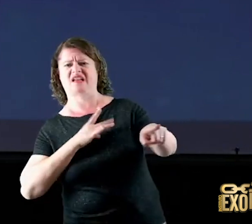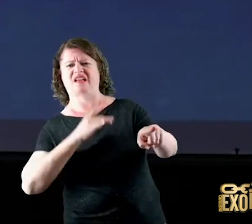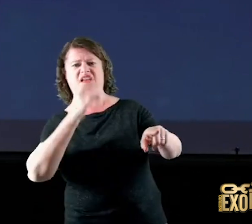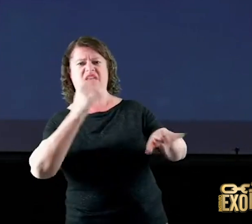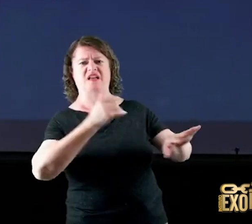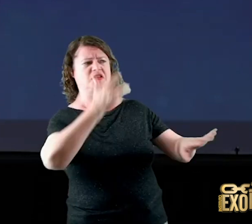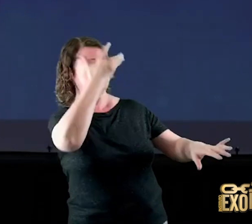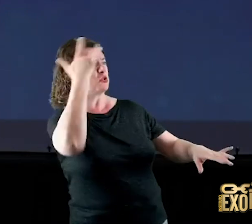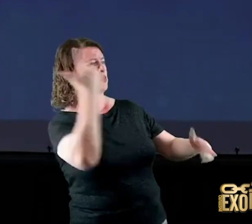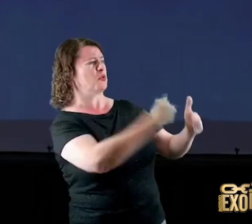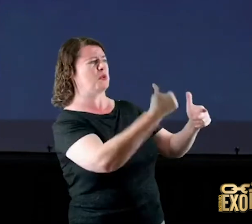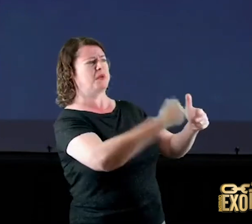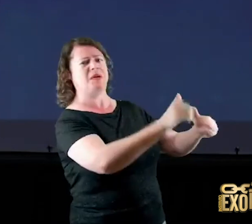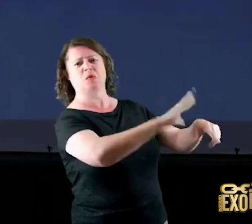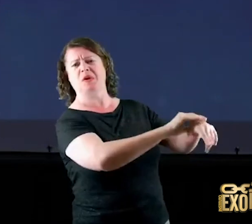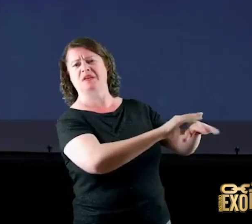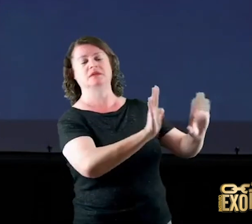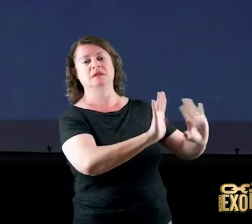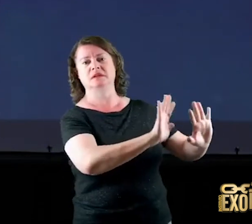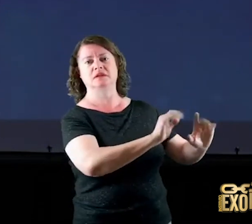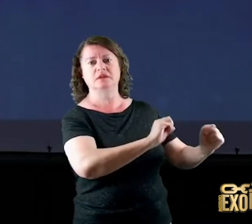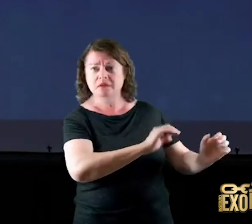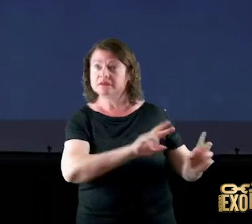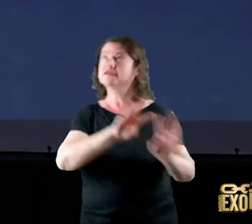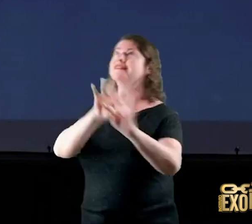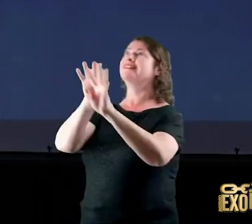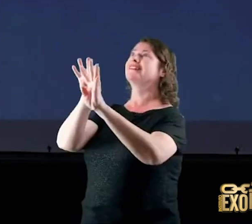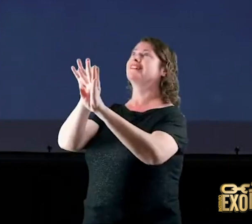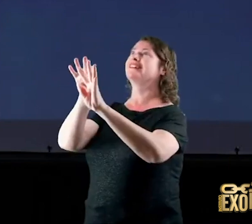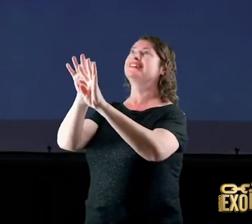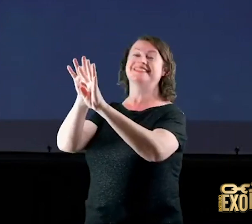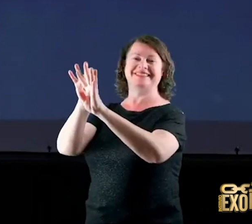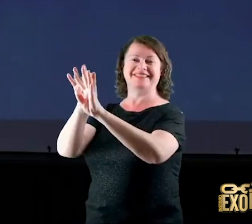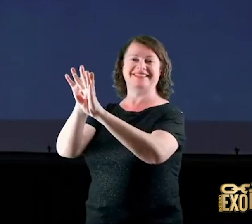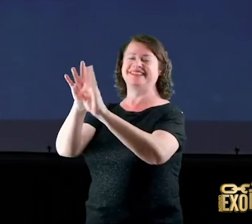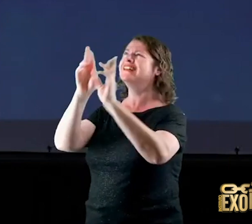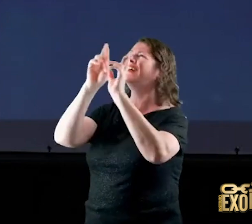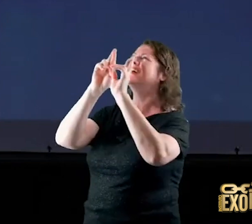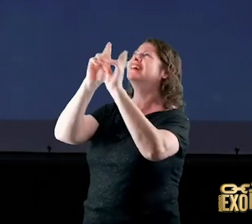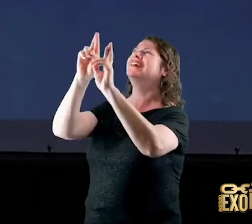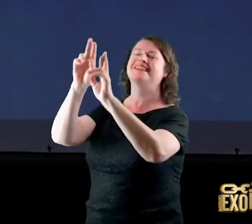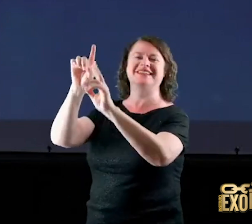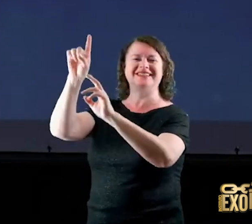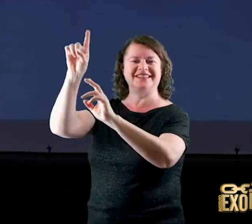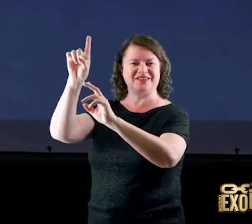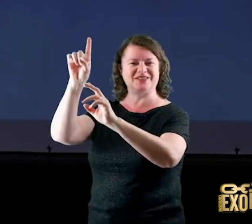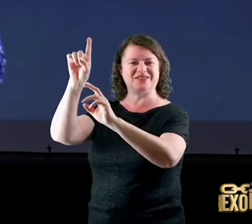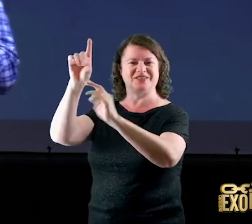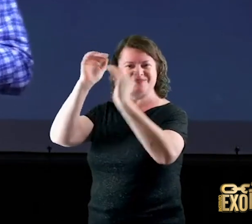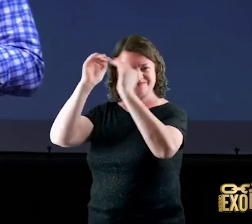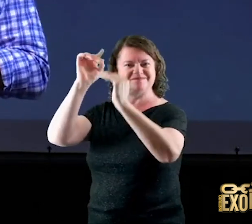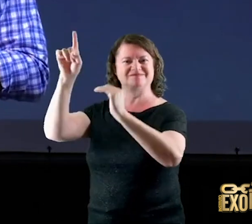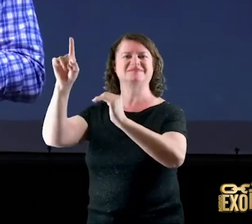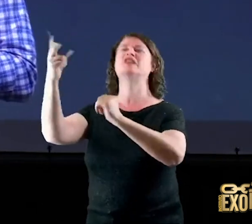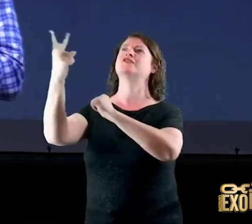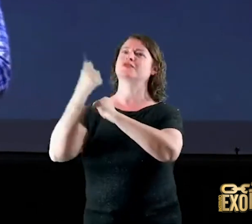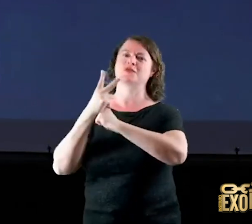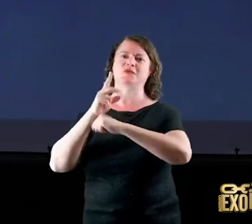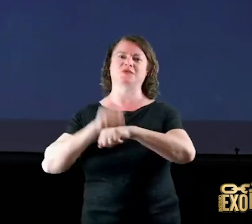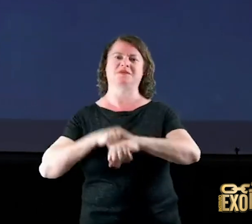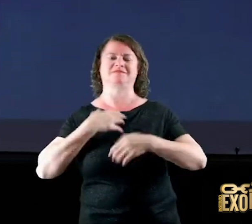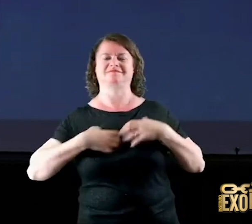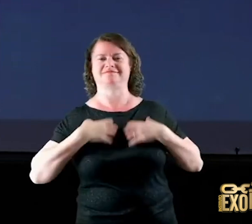Senhor porque Ele é teu refúgio fortaleza e é socorro presente no tempo da agonia vamos ficar em pé em nome de Jesus